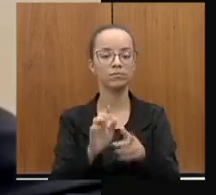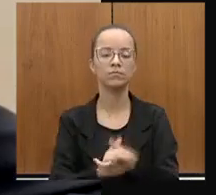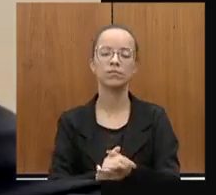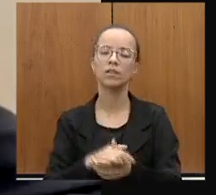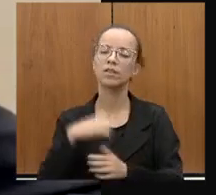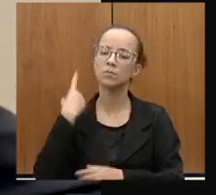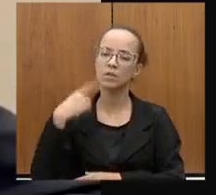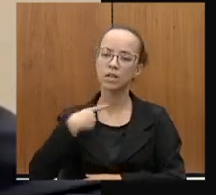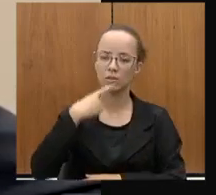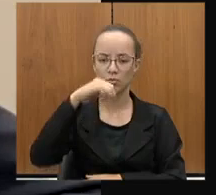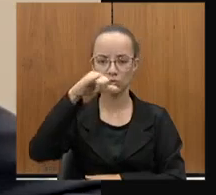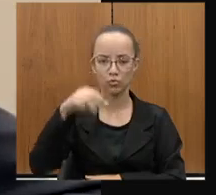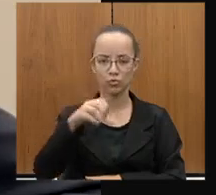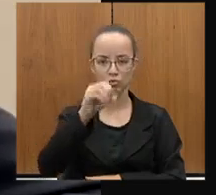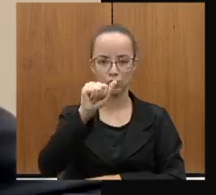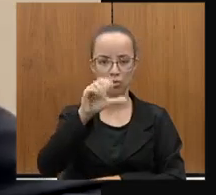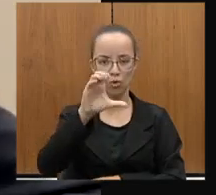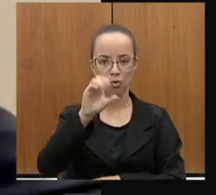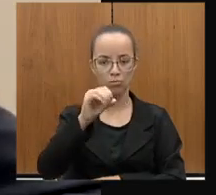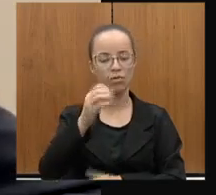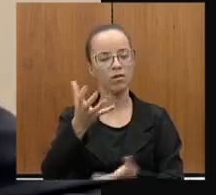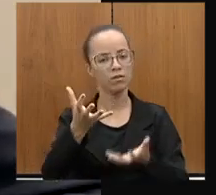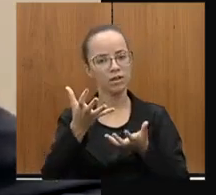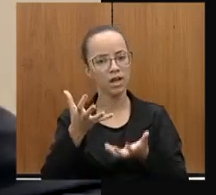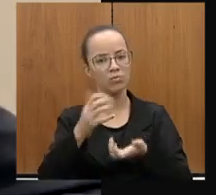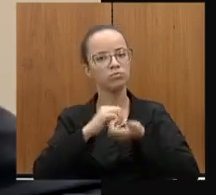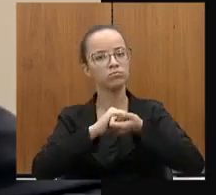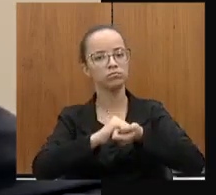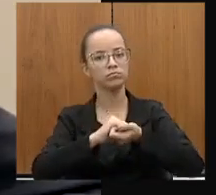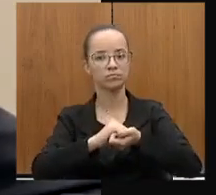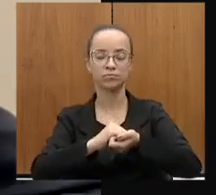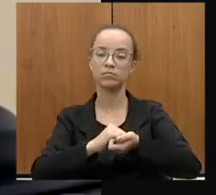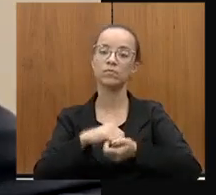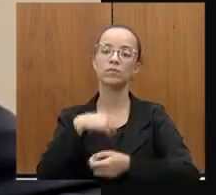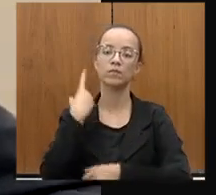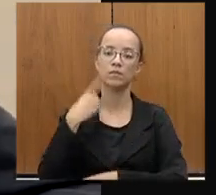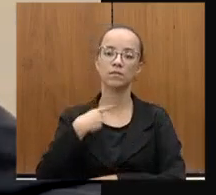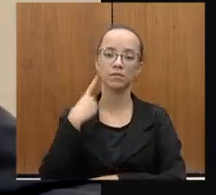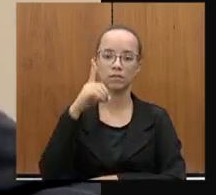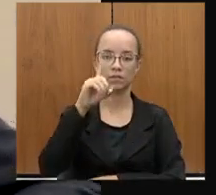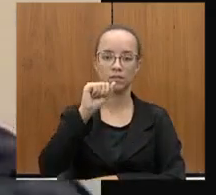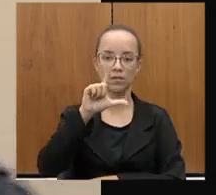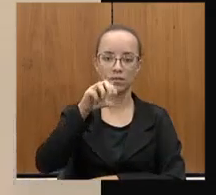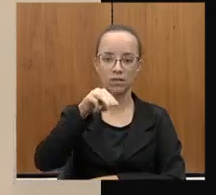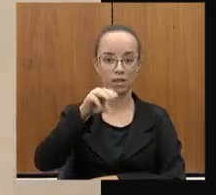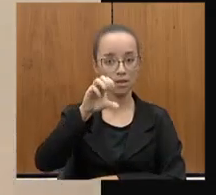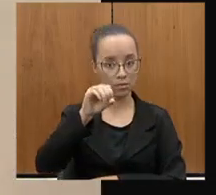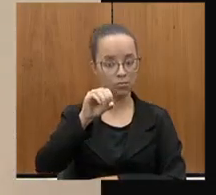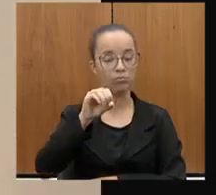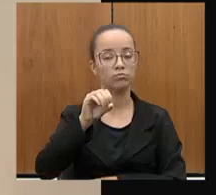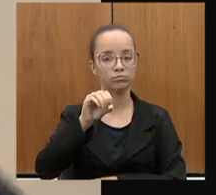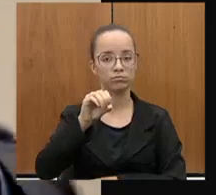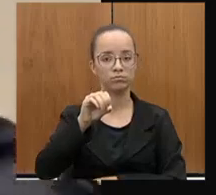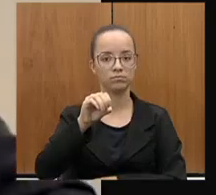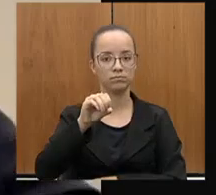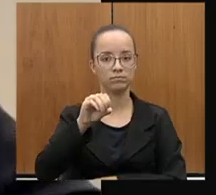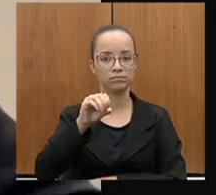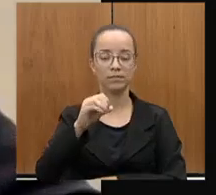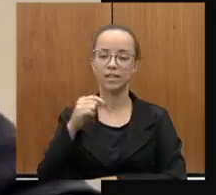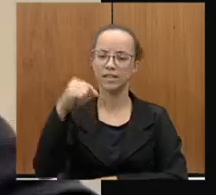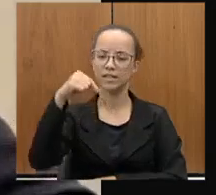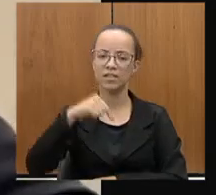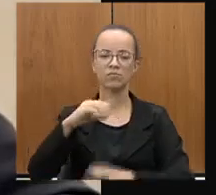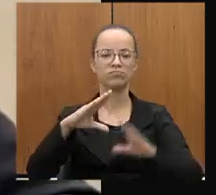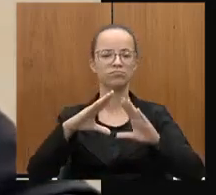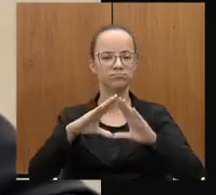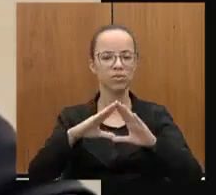Leite, eu quero cumprimentar o meu caro colega, deputado Dalmo Ribeiro, que tem sido para mim aqui nesta casa,